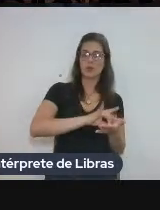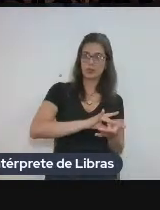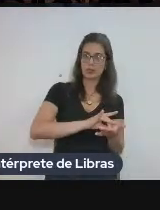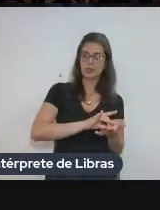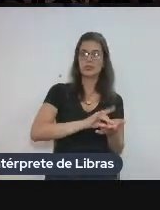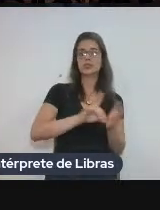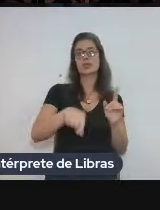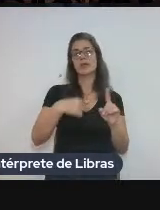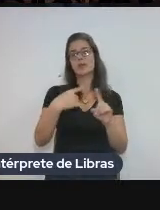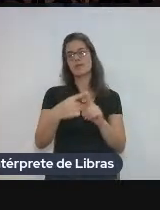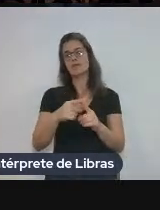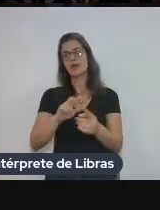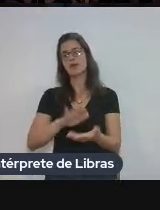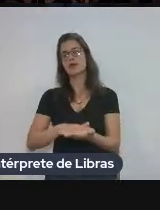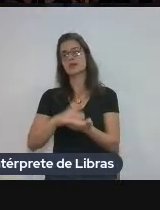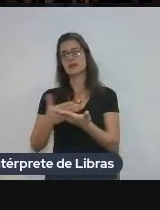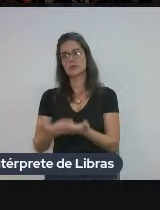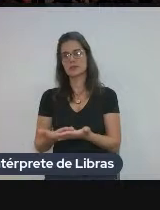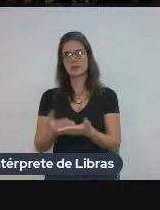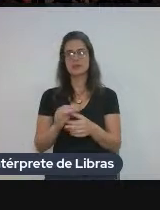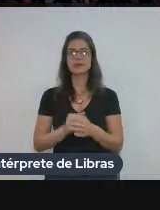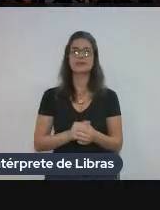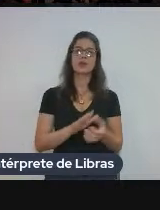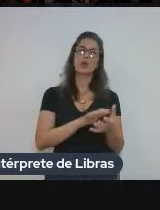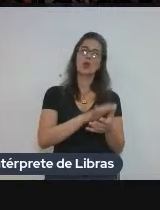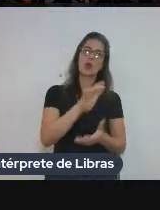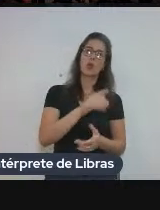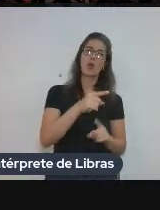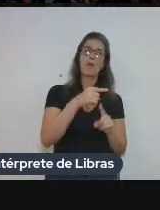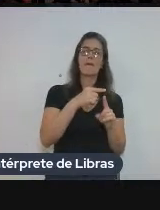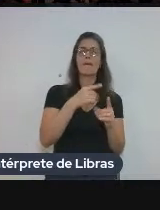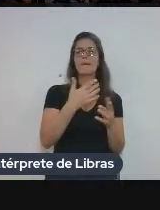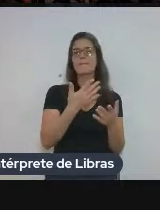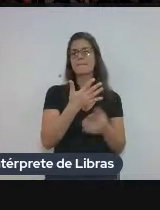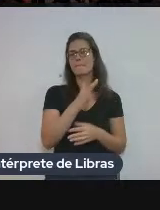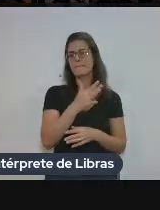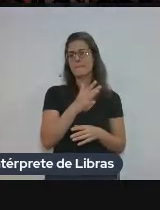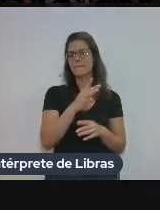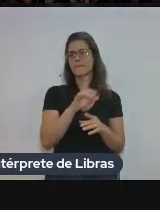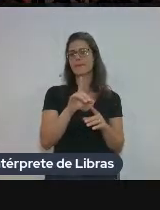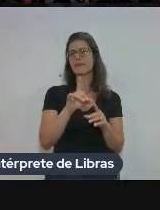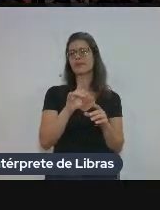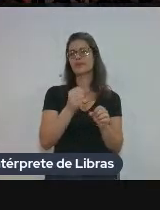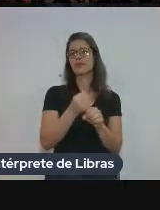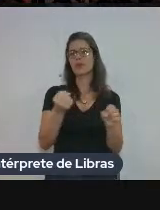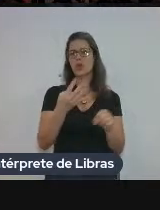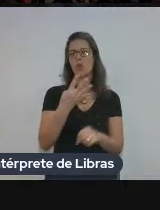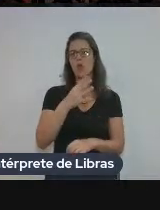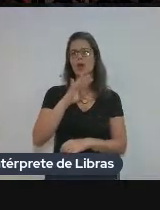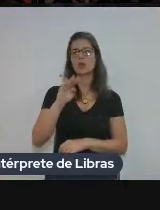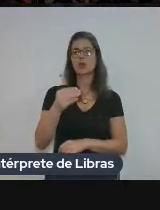as traduções. É um corpus médio-grande atualmente, né? Tem mais ou menos quatro milhões de palavras.